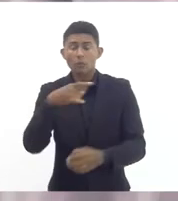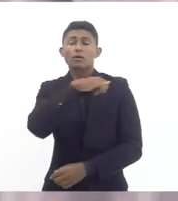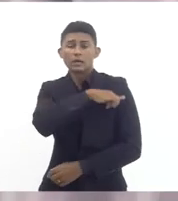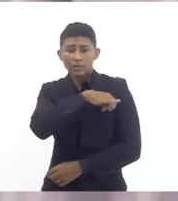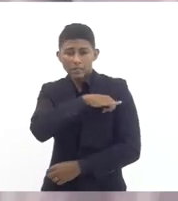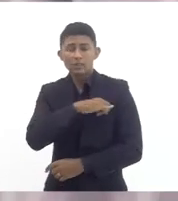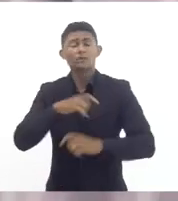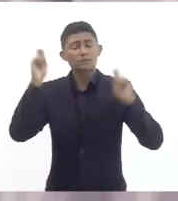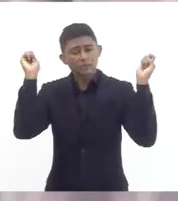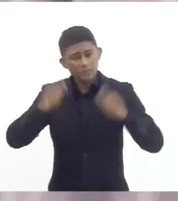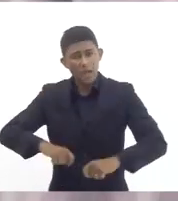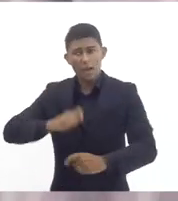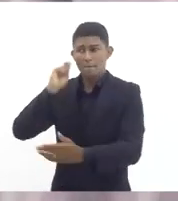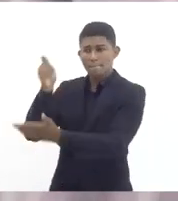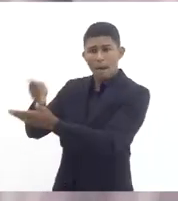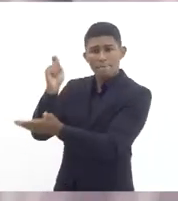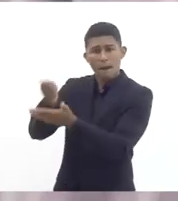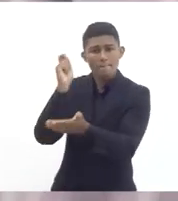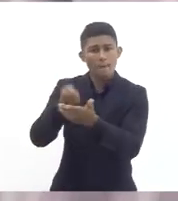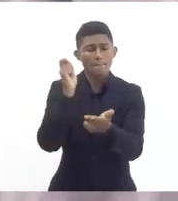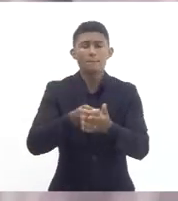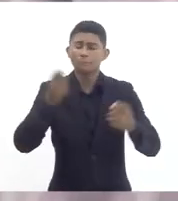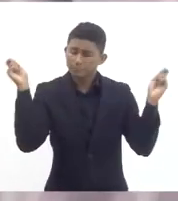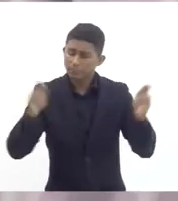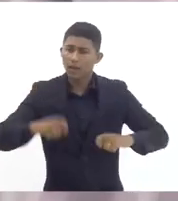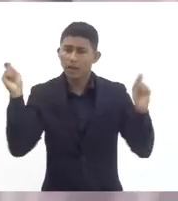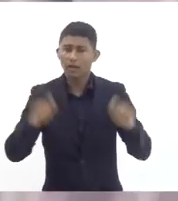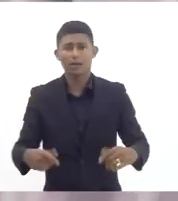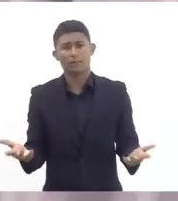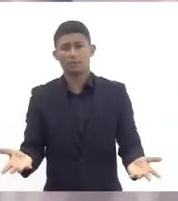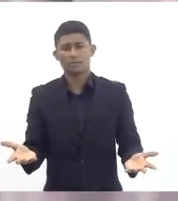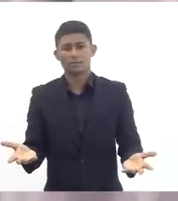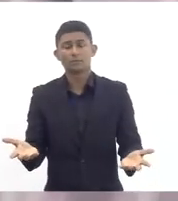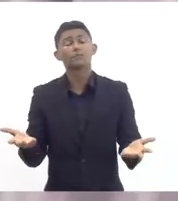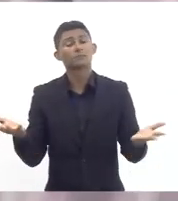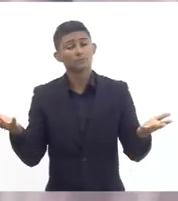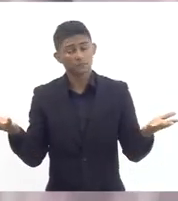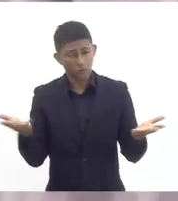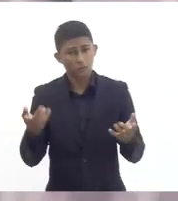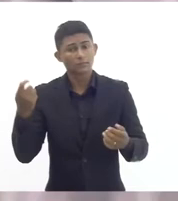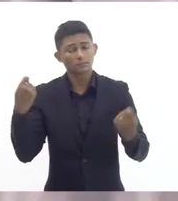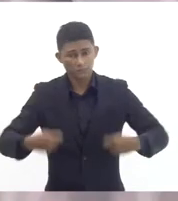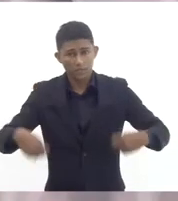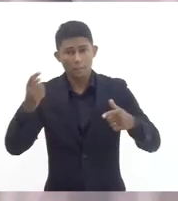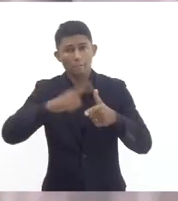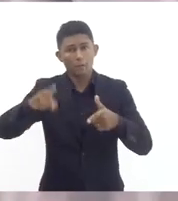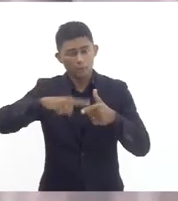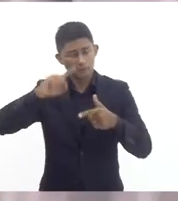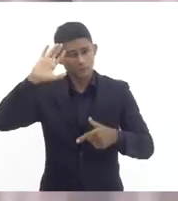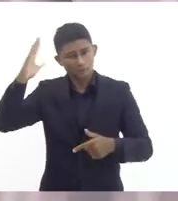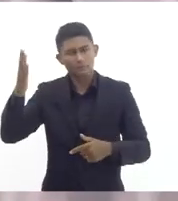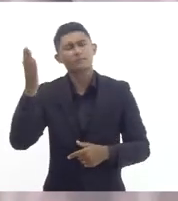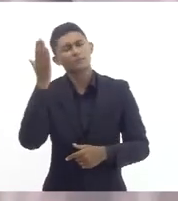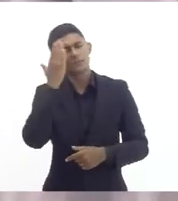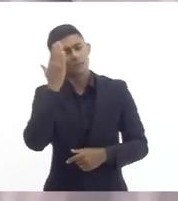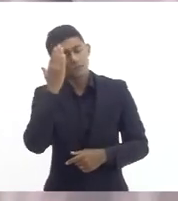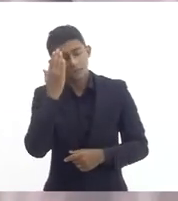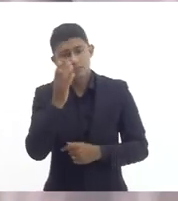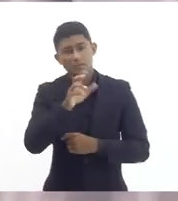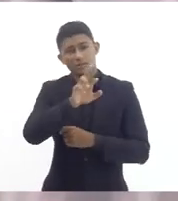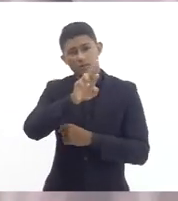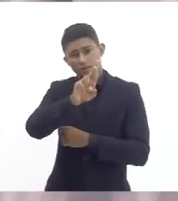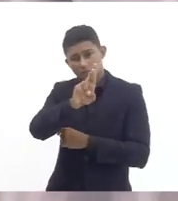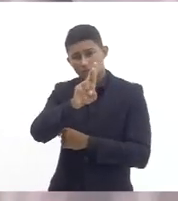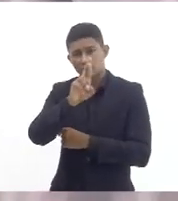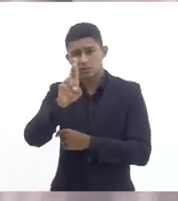pagar os seus servidores para dar aula então a gente precisa de uma solução e eu entendo que o regime de recuperação fiscal embora seja